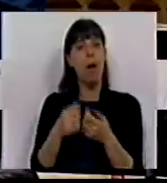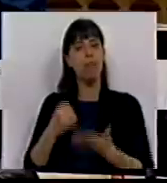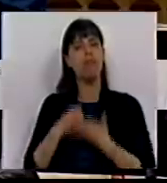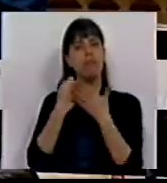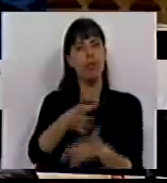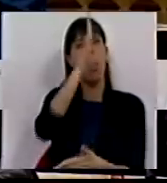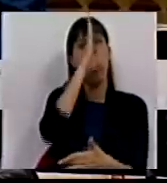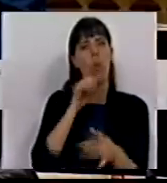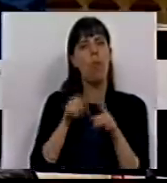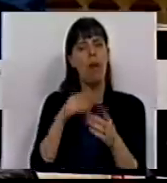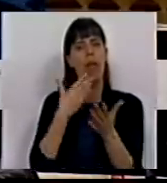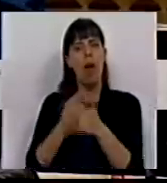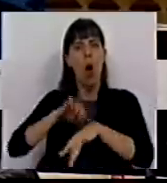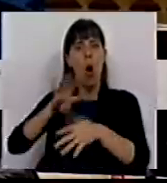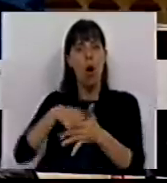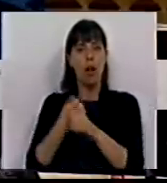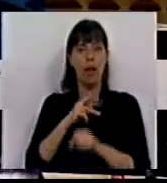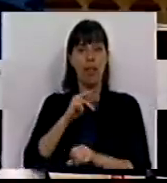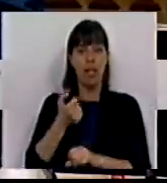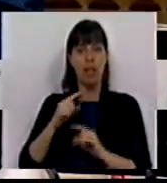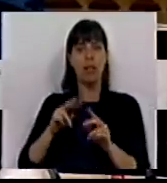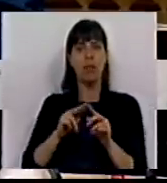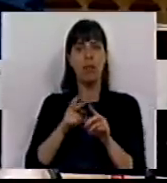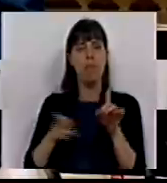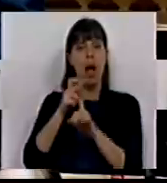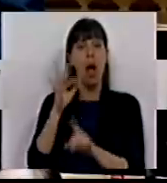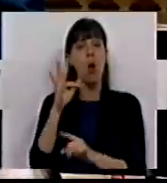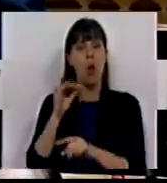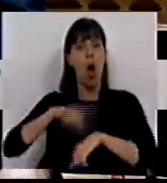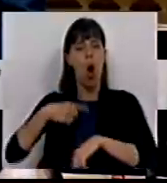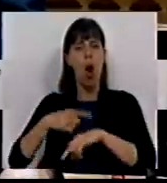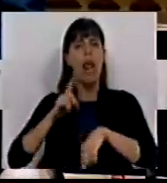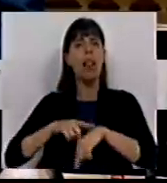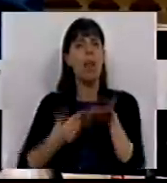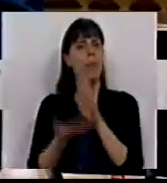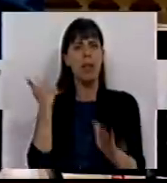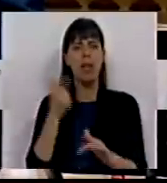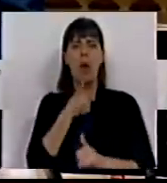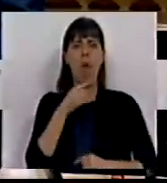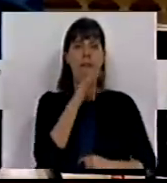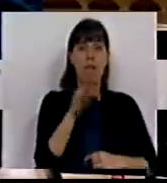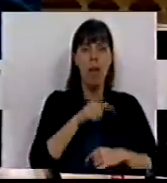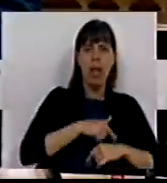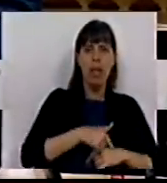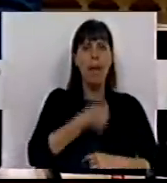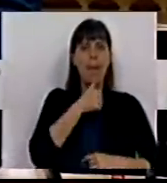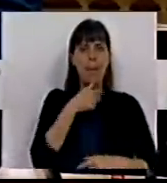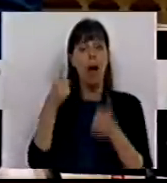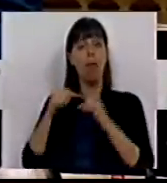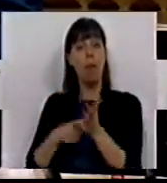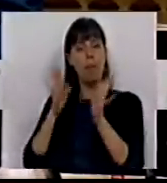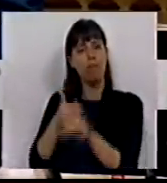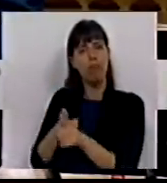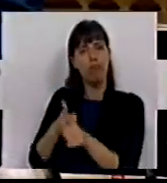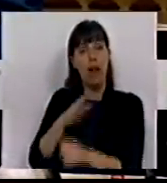que suportam o Governo aumentarem o horário de trabalho das 35 para as 40 horas, retirando tempo à vida familiar, retirando tempo para o